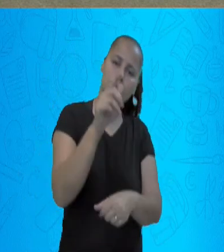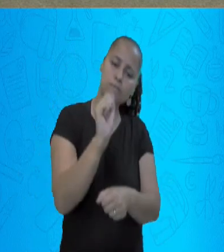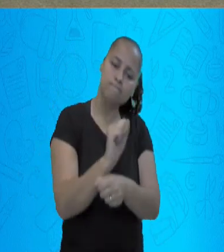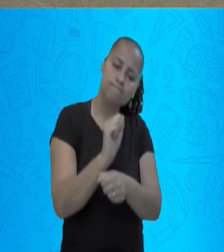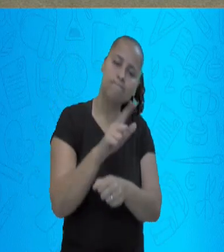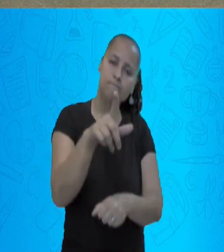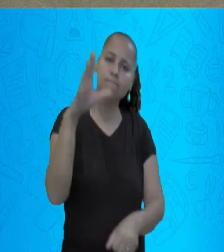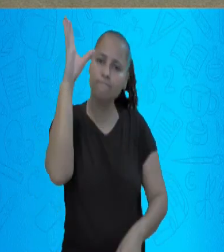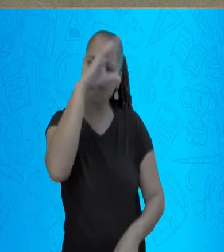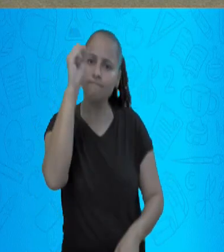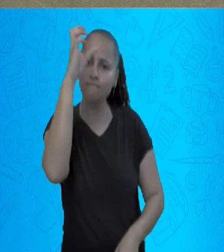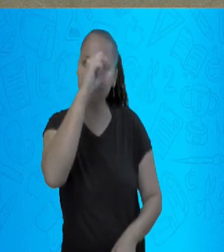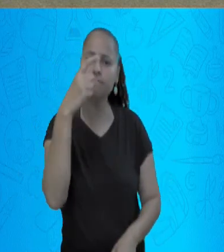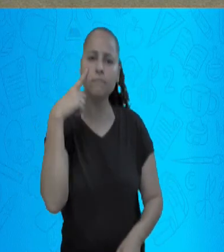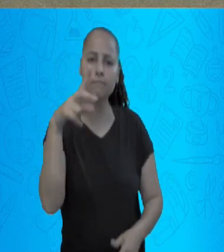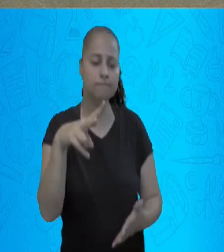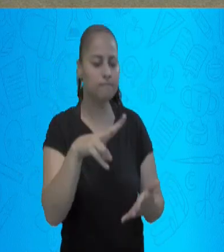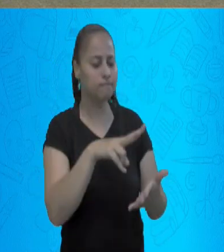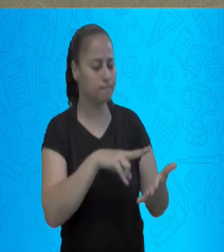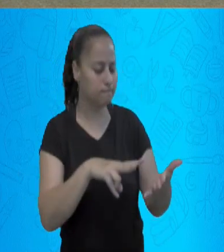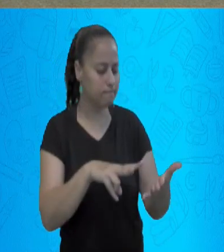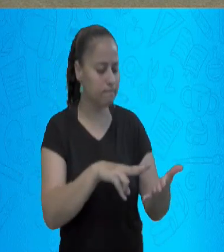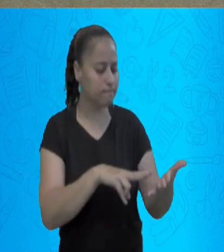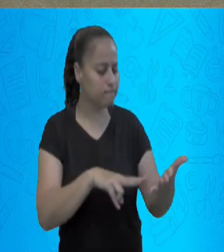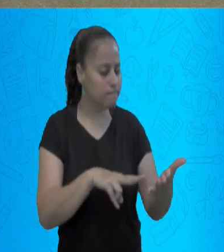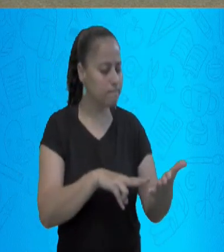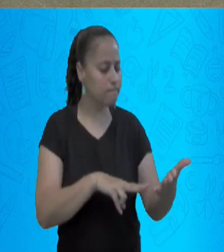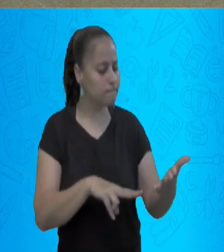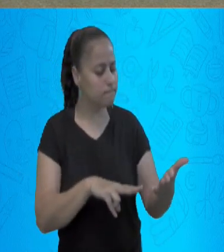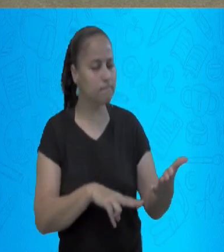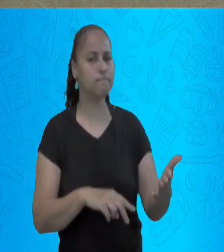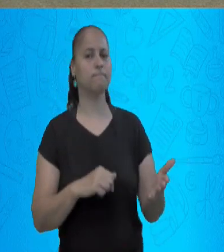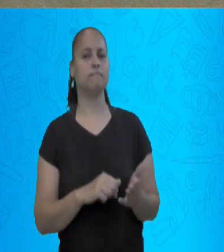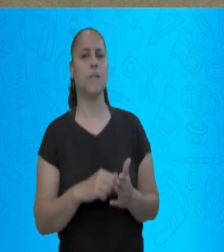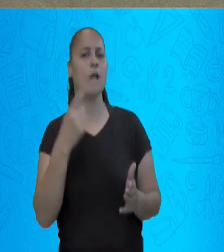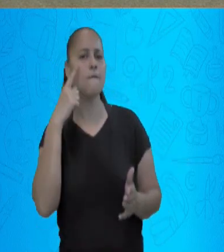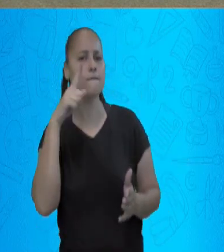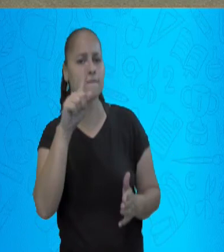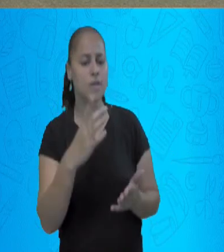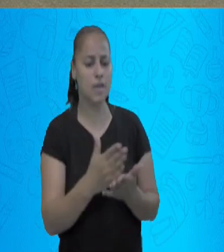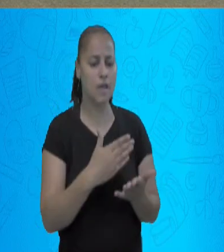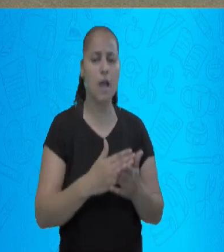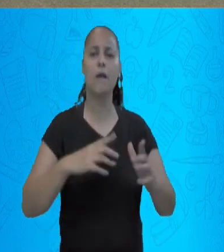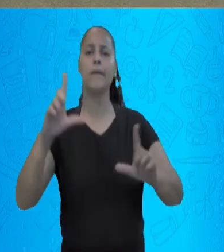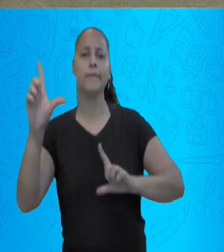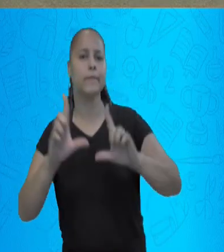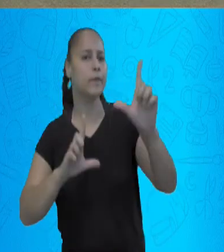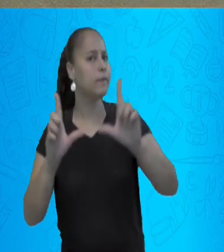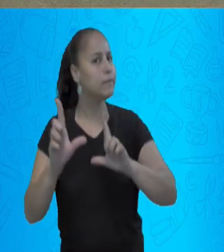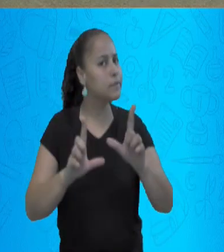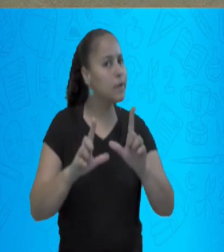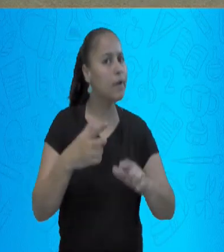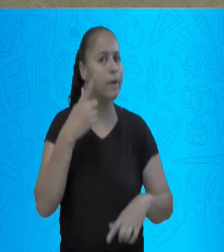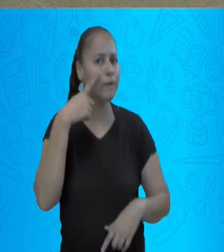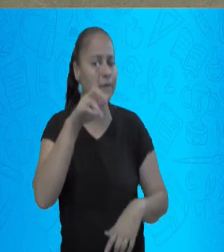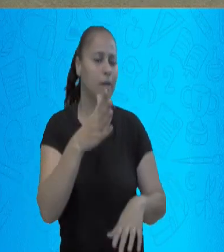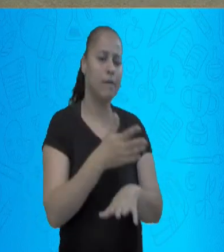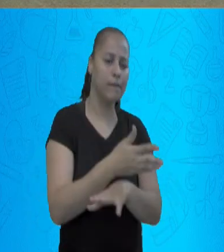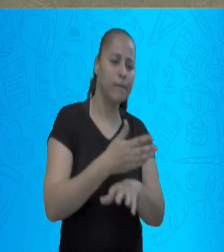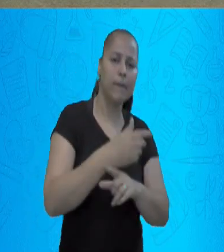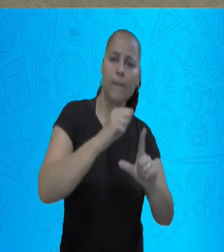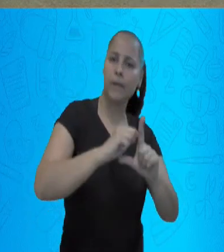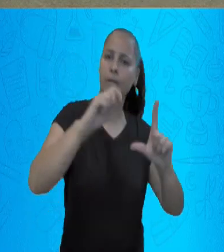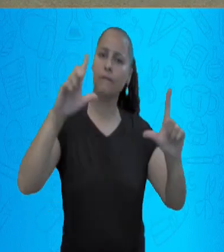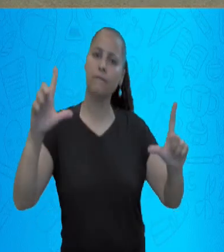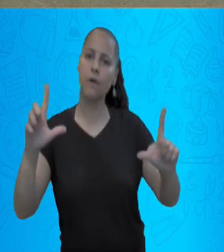exercitar a leitura. Nós estamos em tempo de aula remota em casa e é para isso que nós estamos aqui.